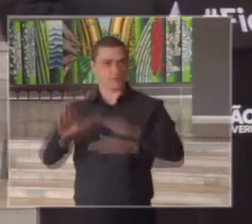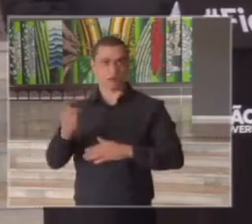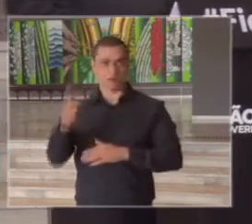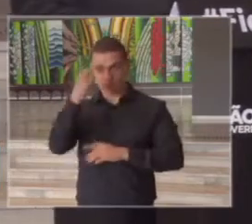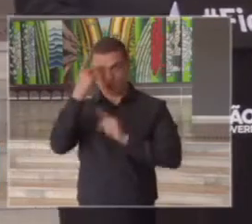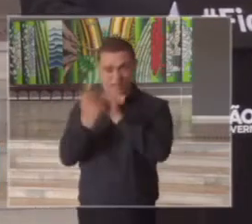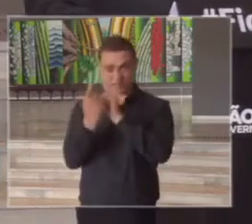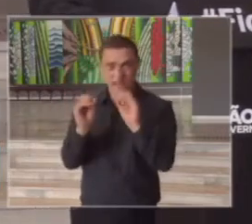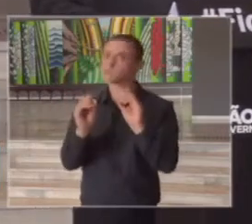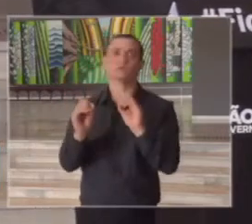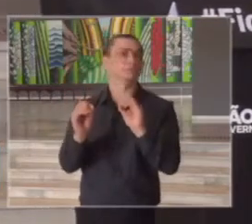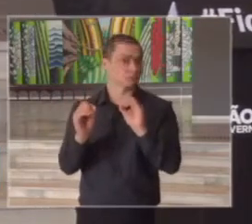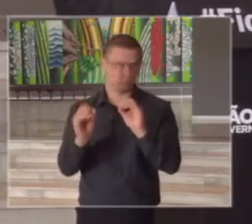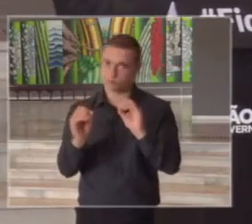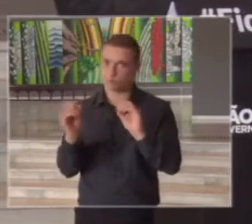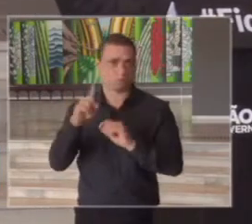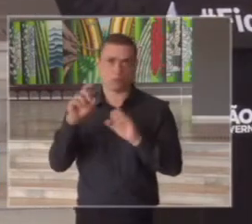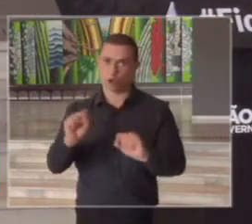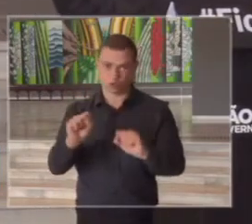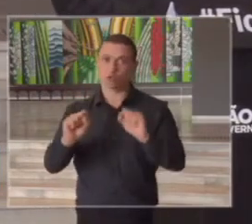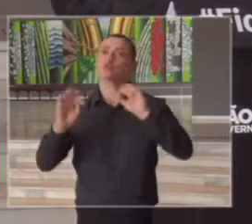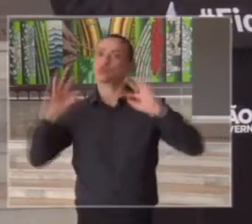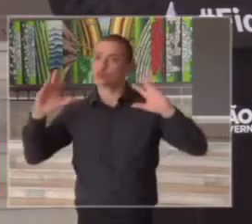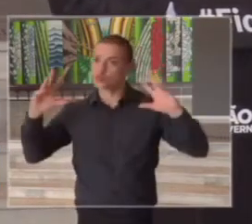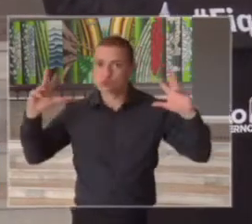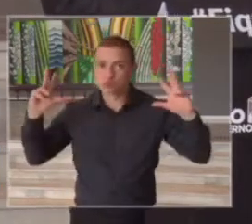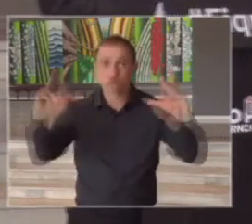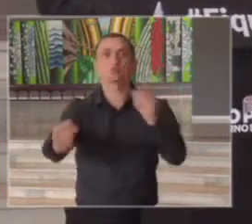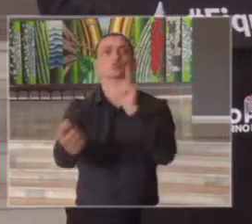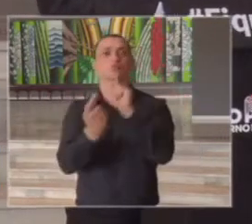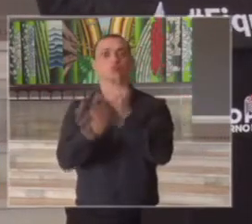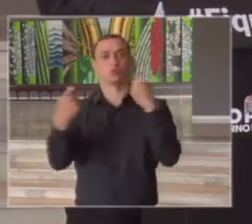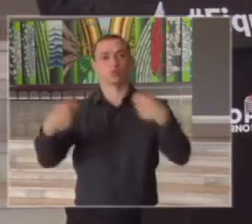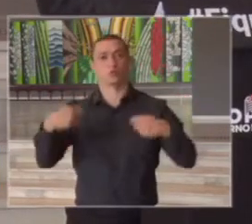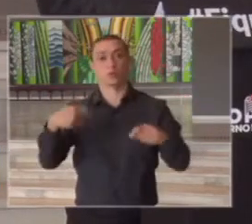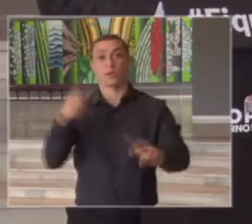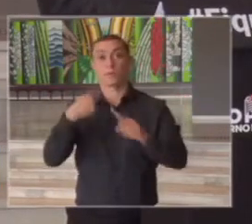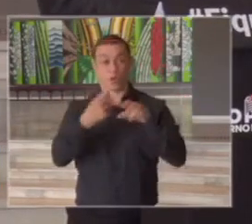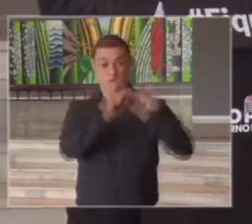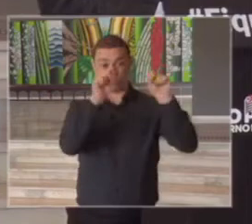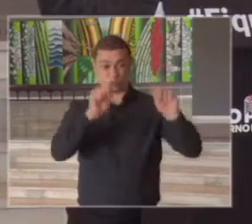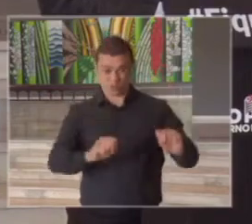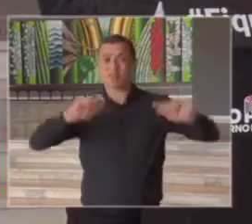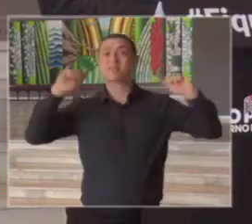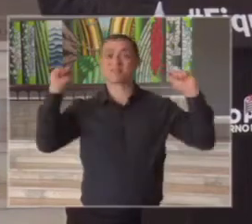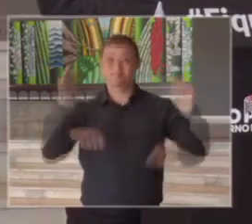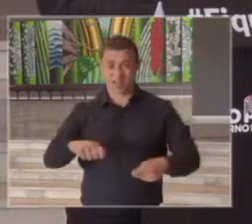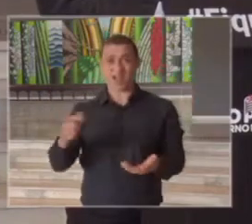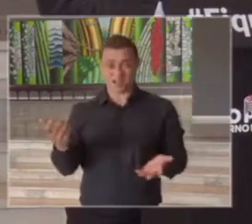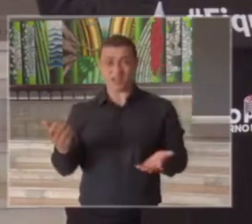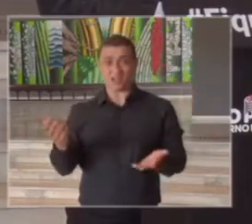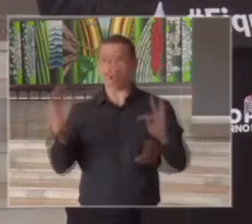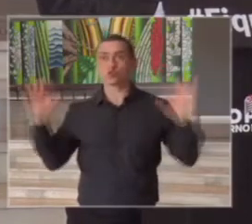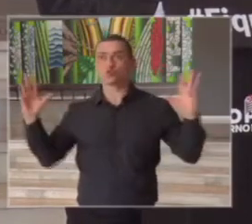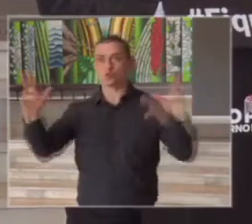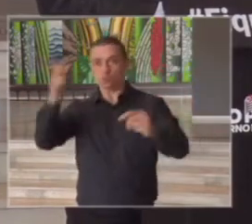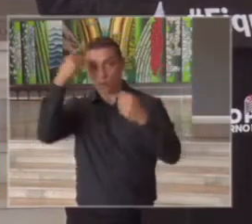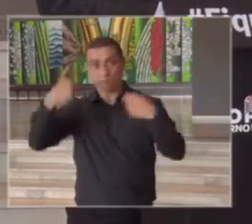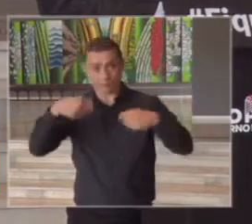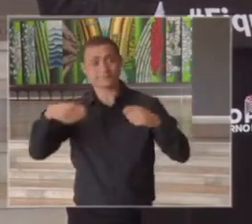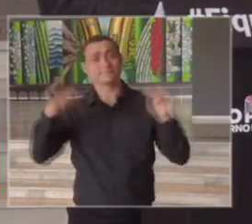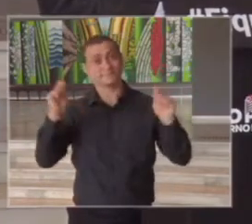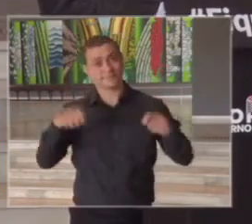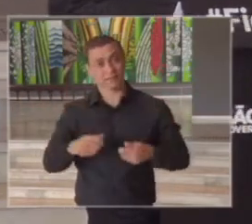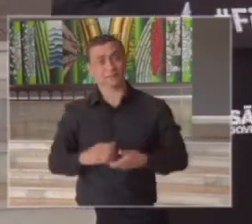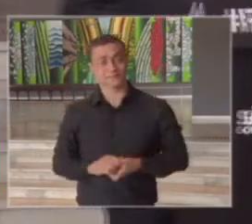paciente vai ficar sem ter assistência adequada porque o sistema tem capacidade de absorver esse paciente